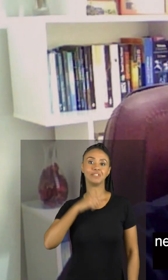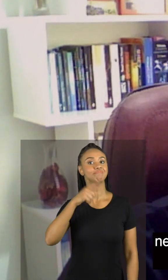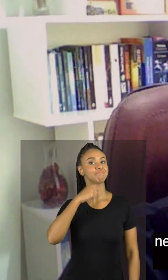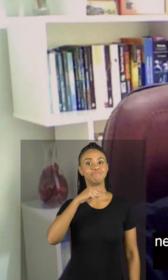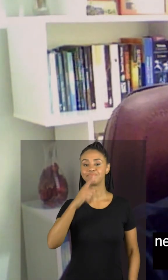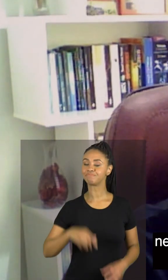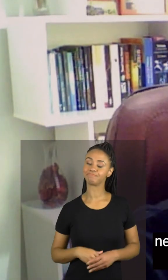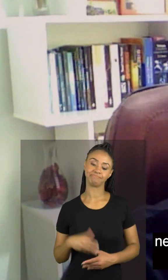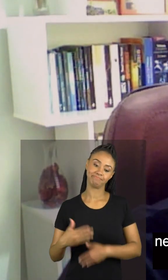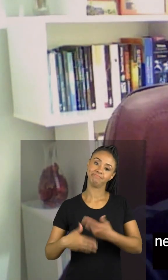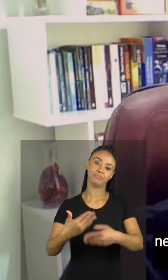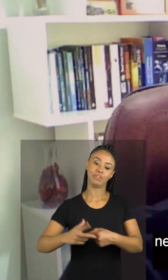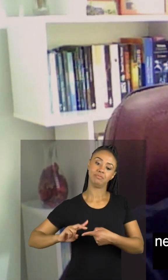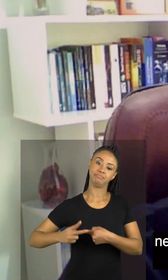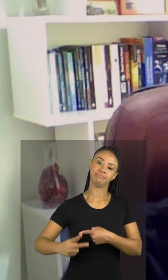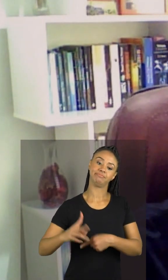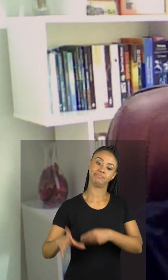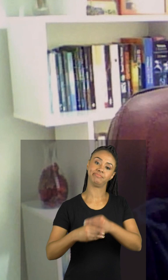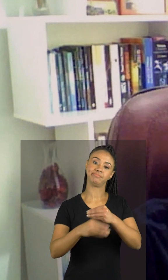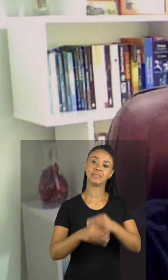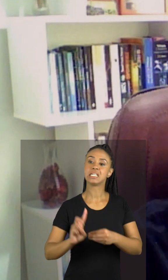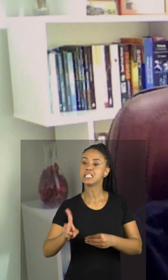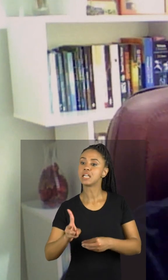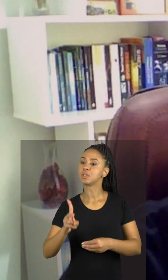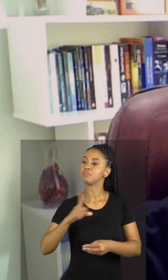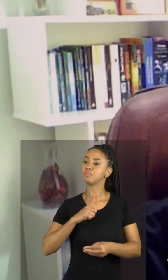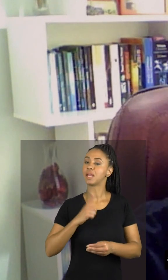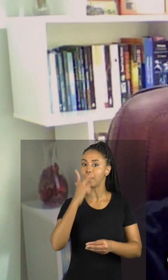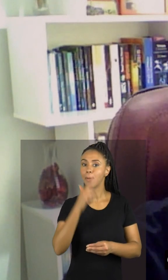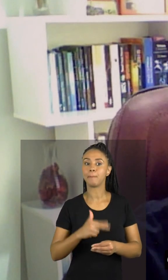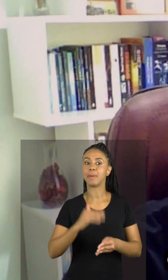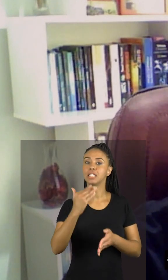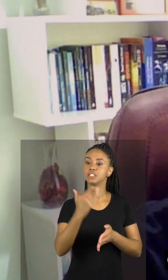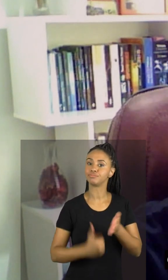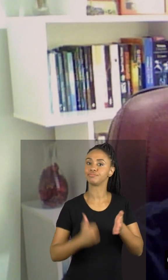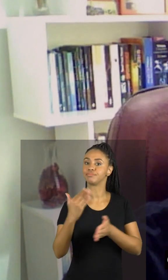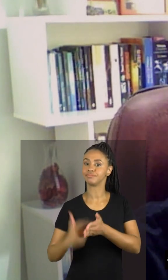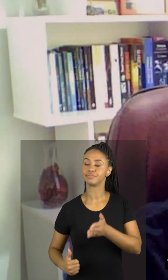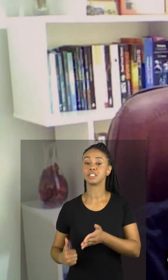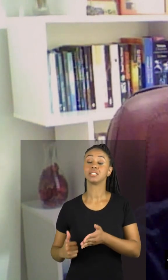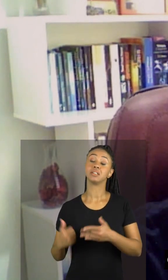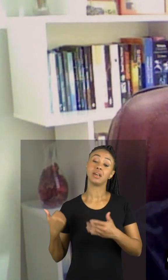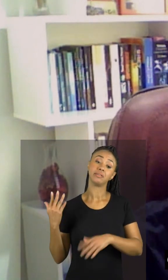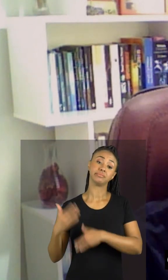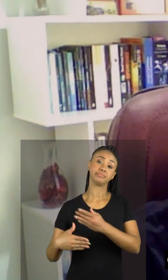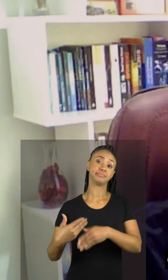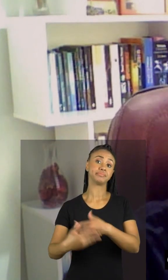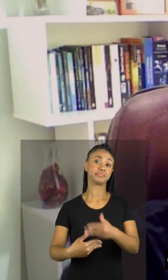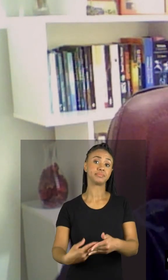terceira, e por aí sucessivamente. Sempre vai ter um deve, e esse deve, porém, vai se resumir,